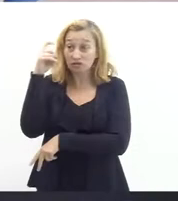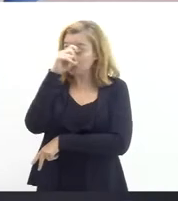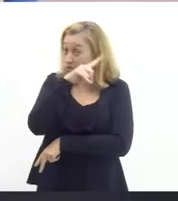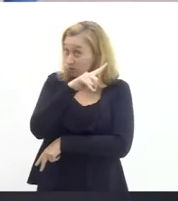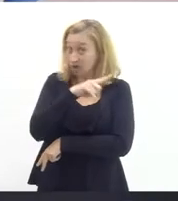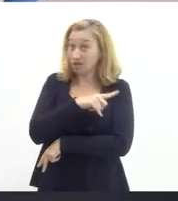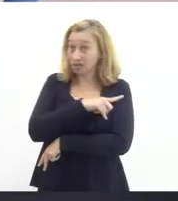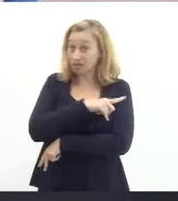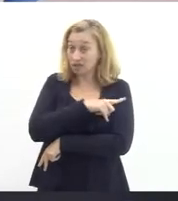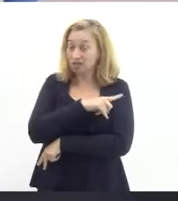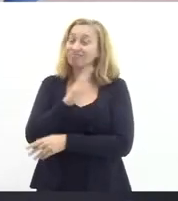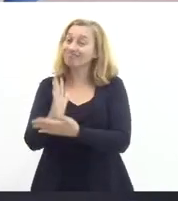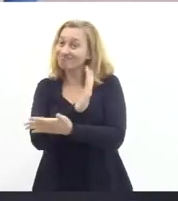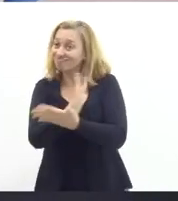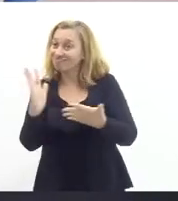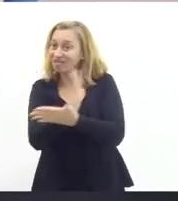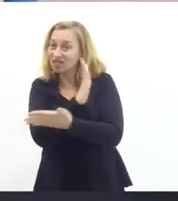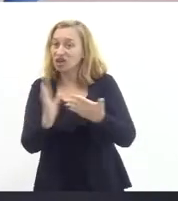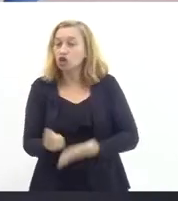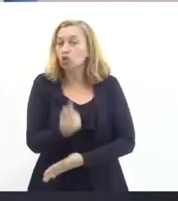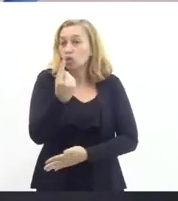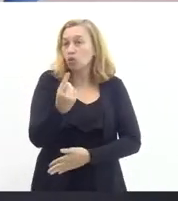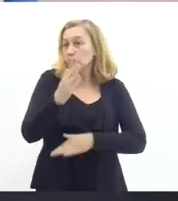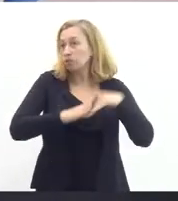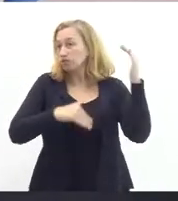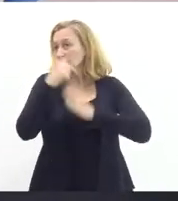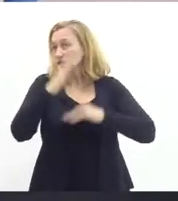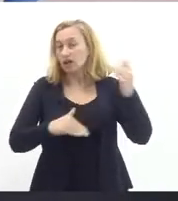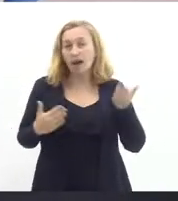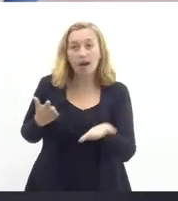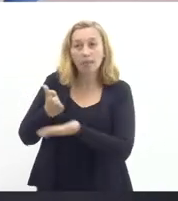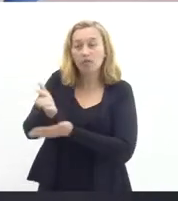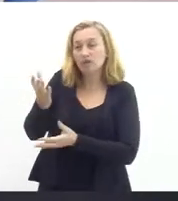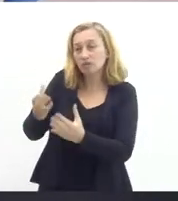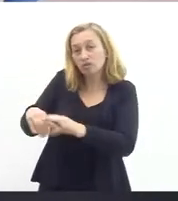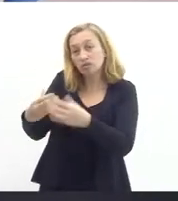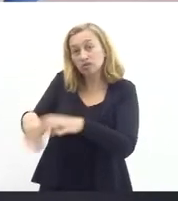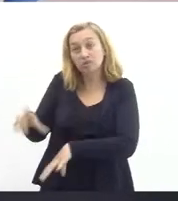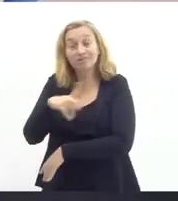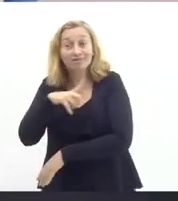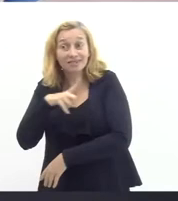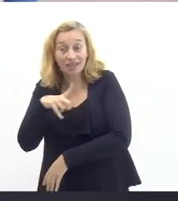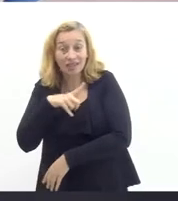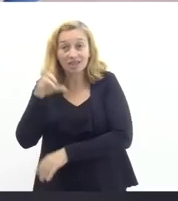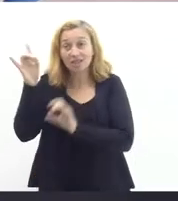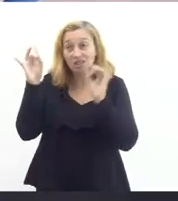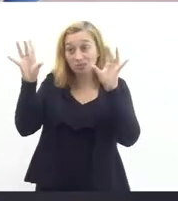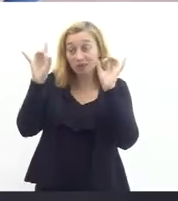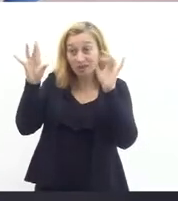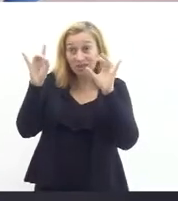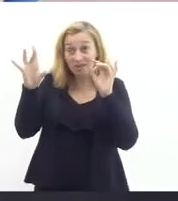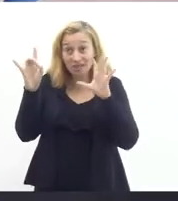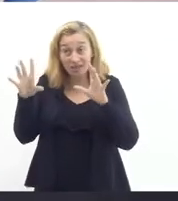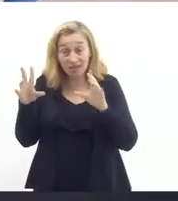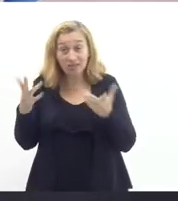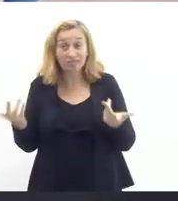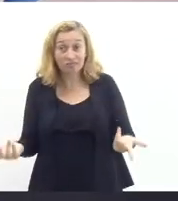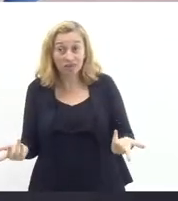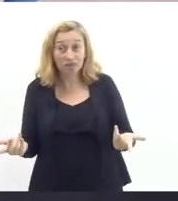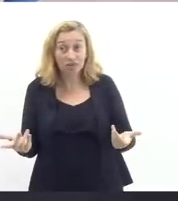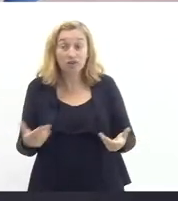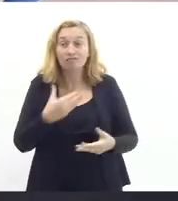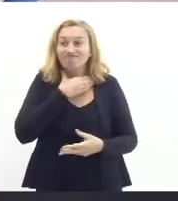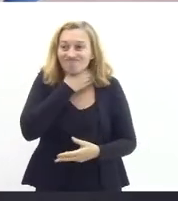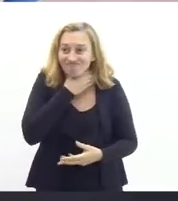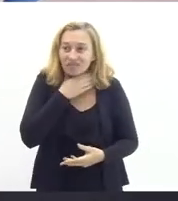muitas vezes, um profissional aprovado num concurso público tem que enfrentar, especialmente numa situação peculiar, como é que o Estado do Rio de Janeiro tem